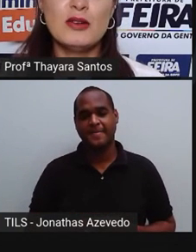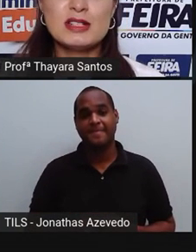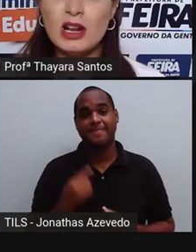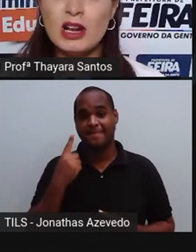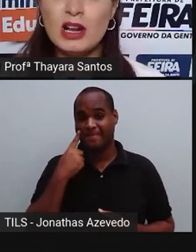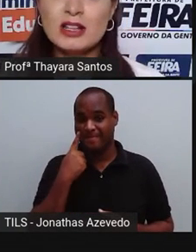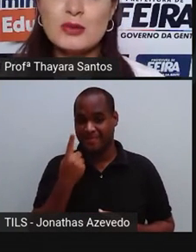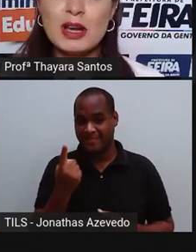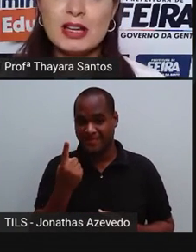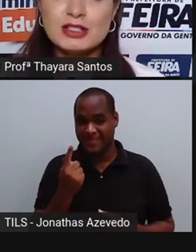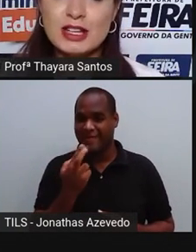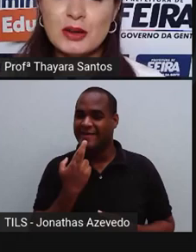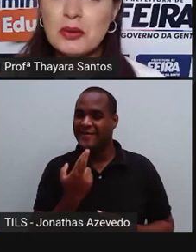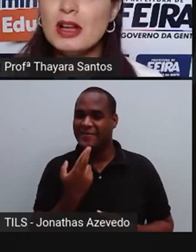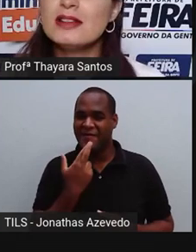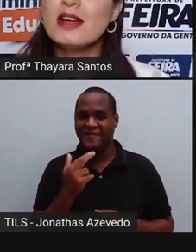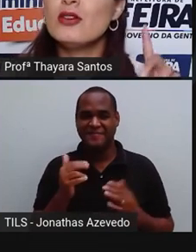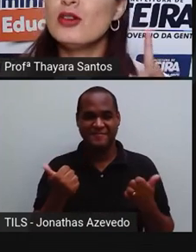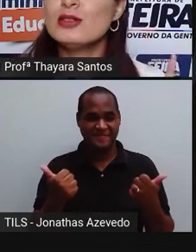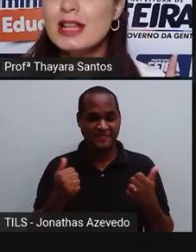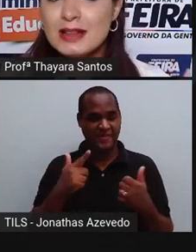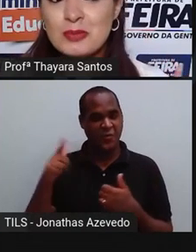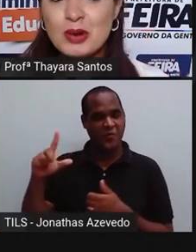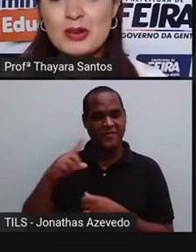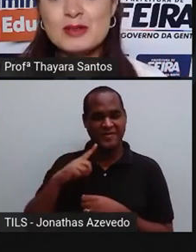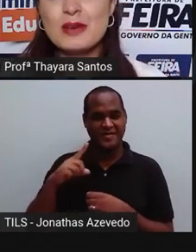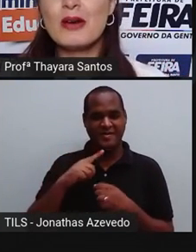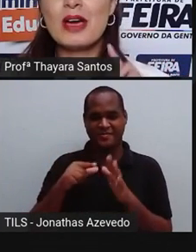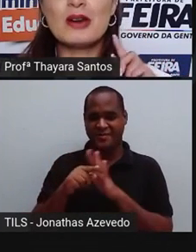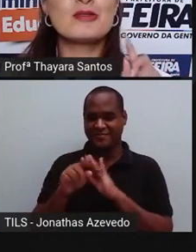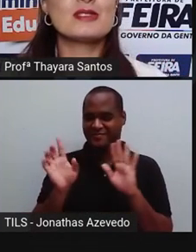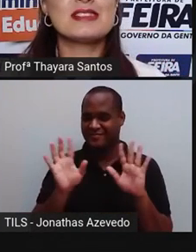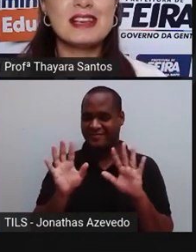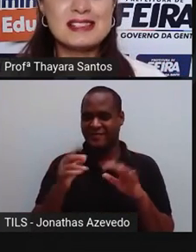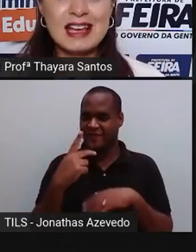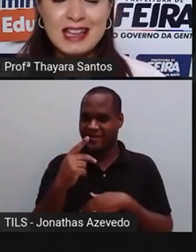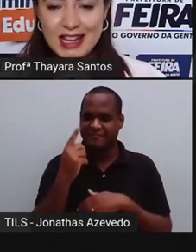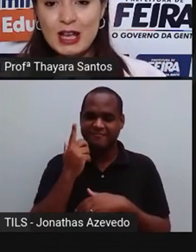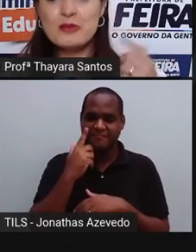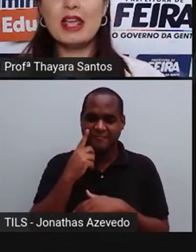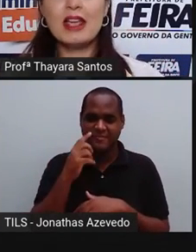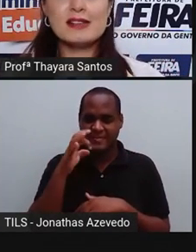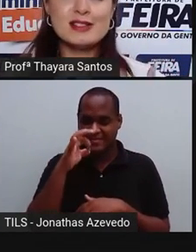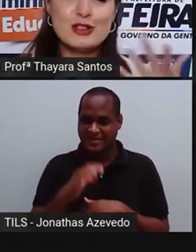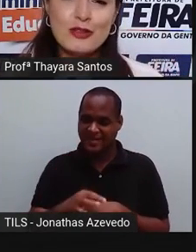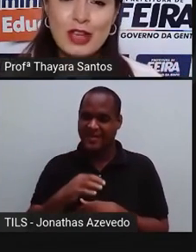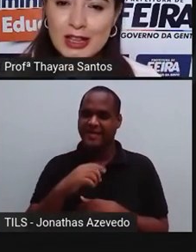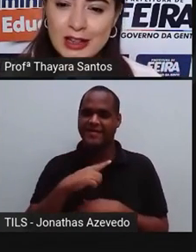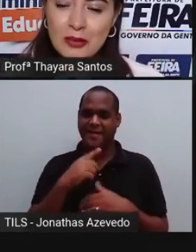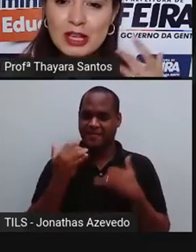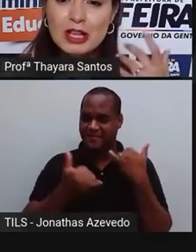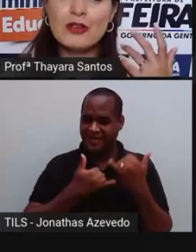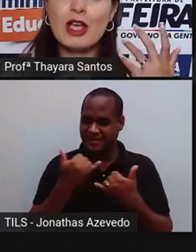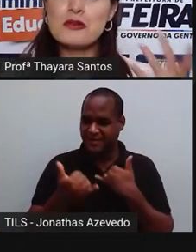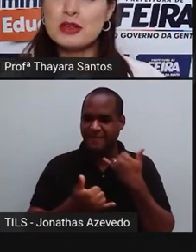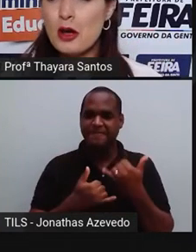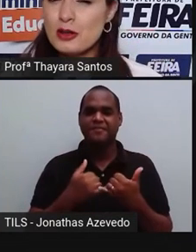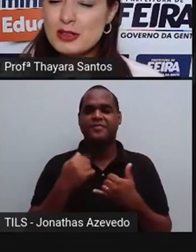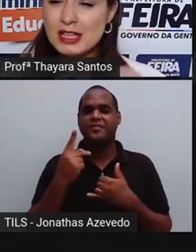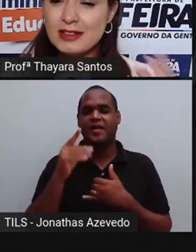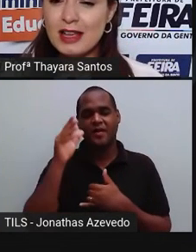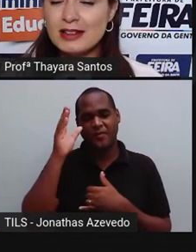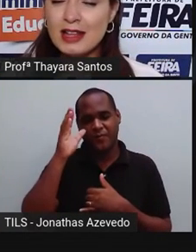Já deu um spoiler aqui de uma questão. Não vou dar da próxima, que eu quero que vocês aí brinquem, se divirtam e fiquem